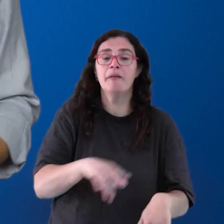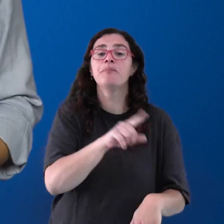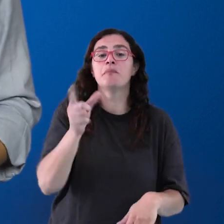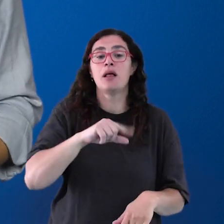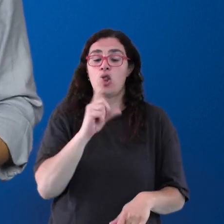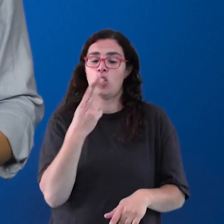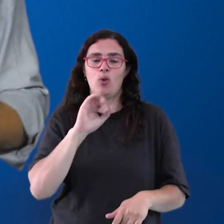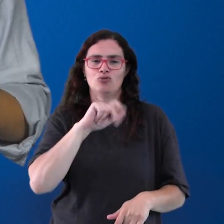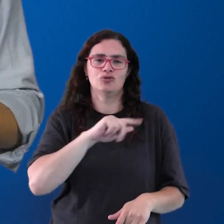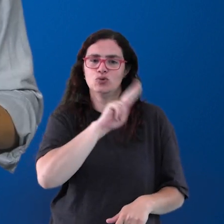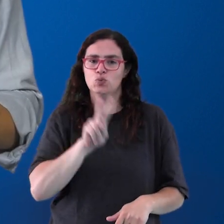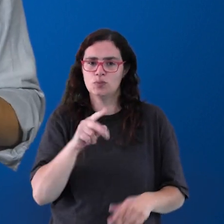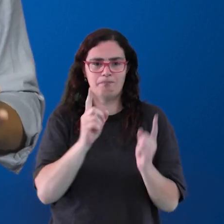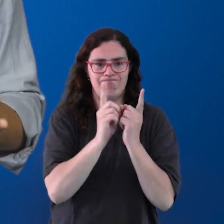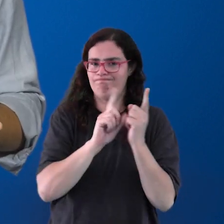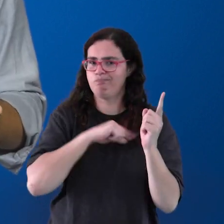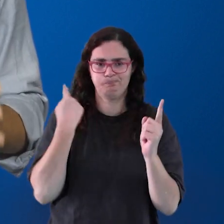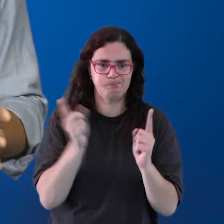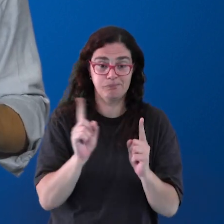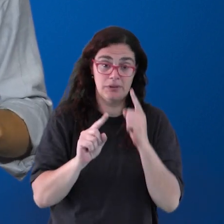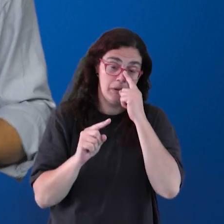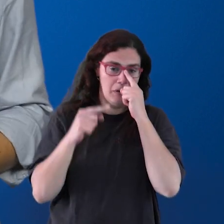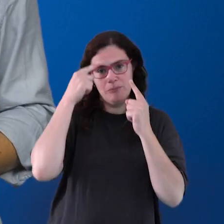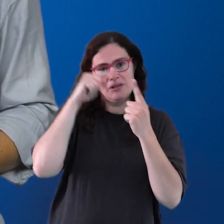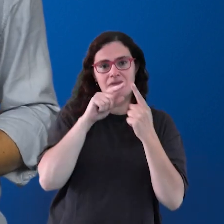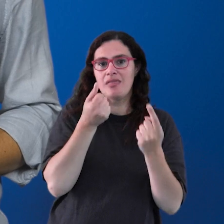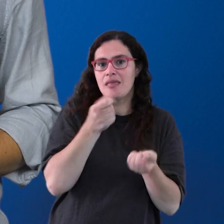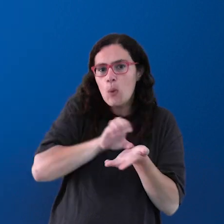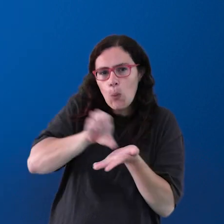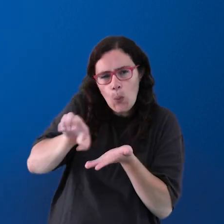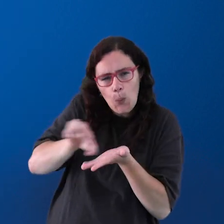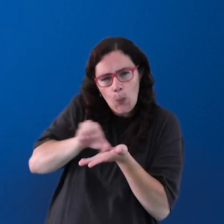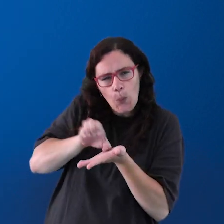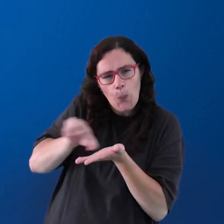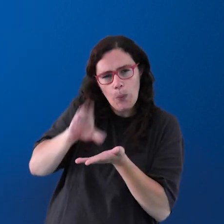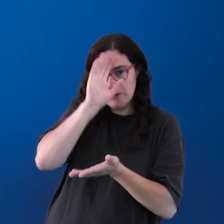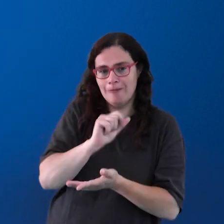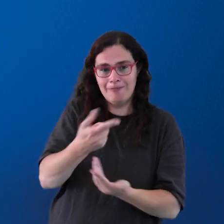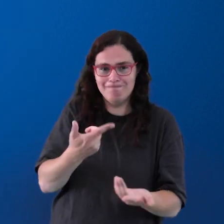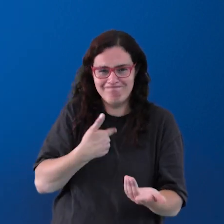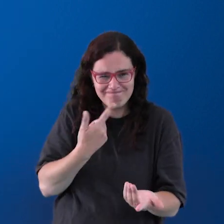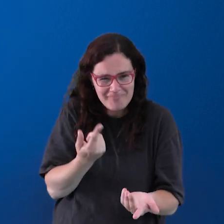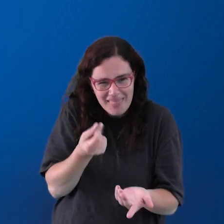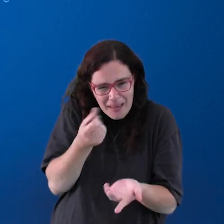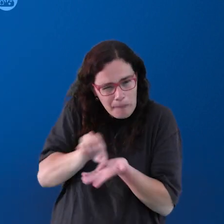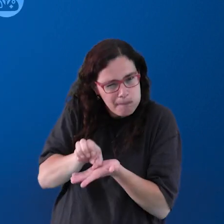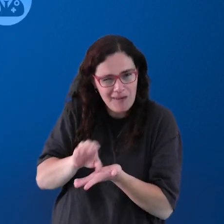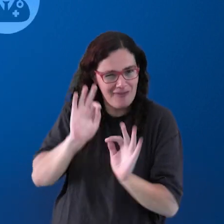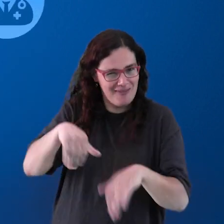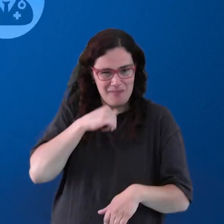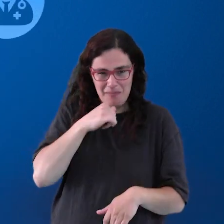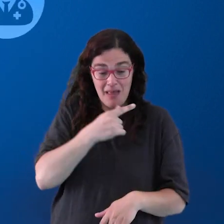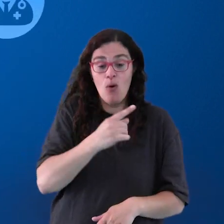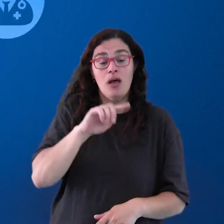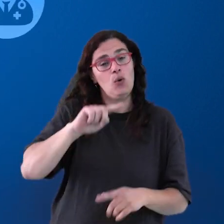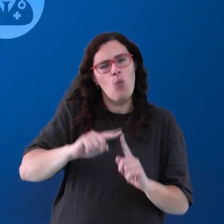segundas consultas. Tudo para aumentar a renda transferida pelo Estado. Mas a fatura não acaba aqui. Todos os